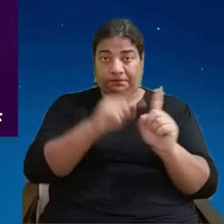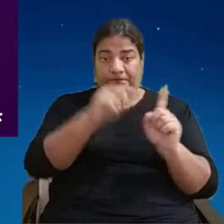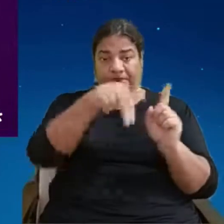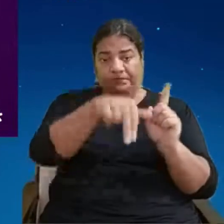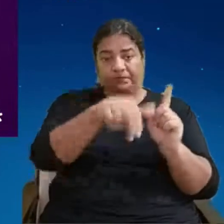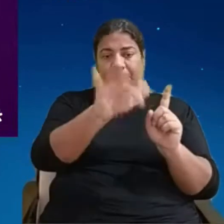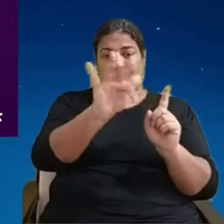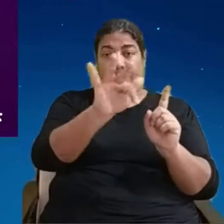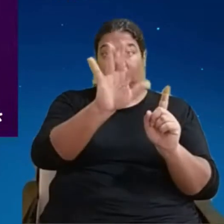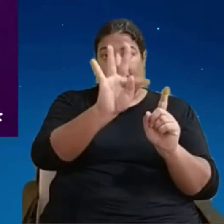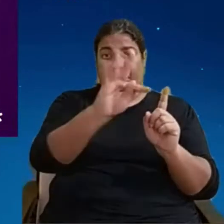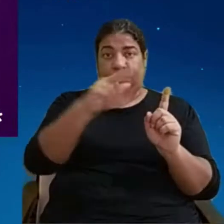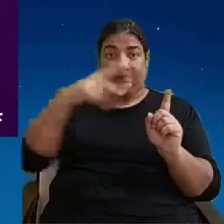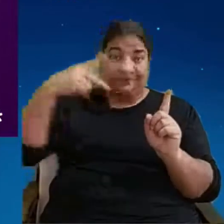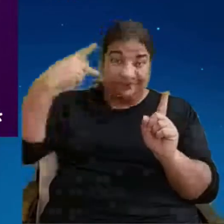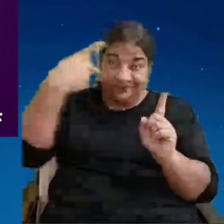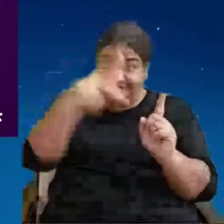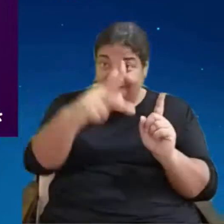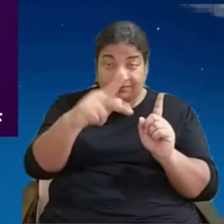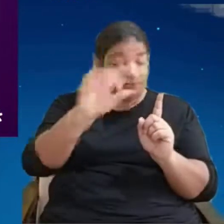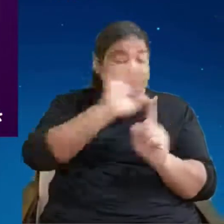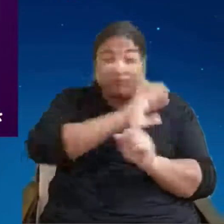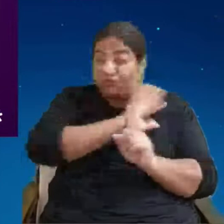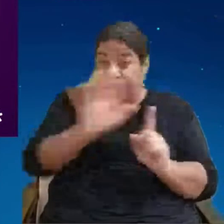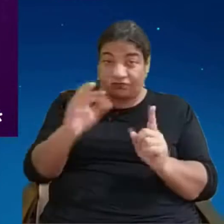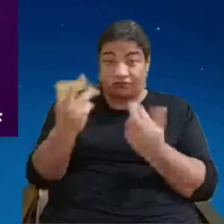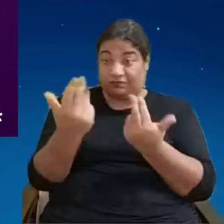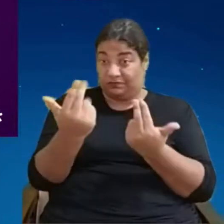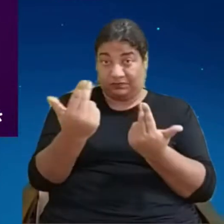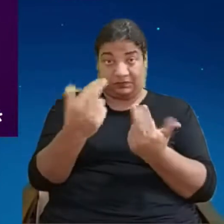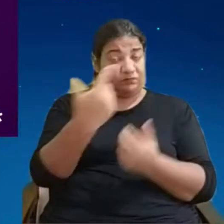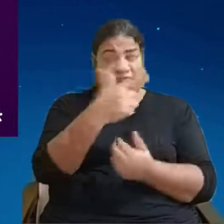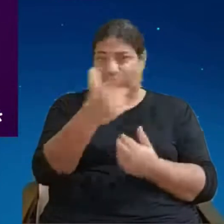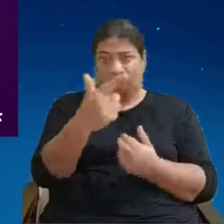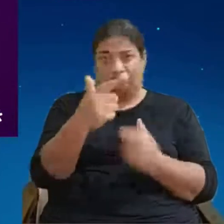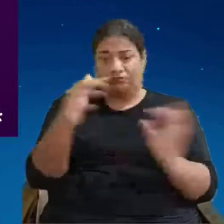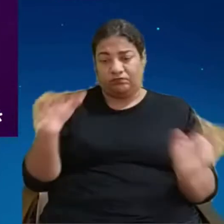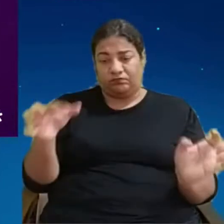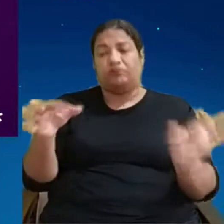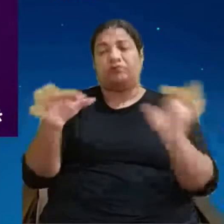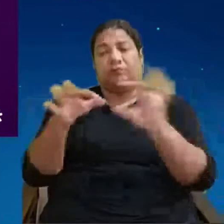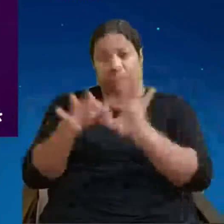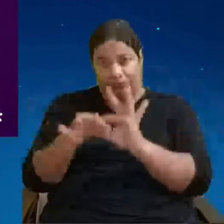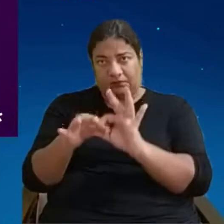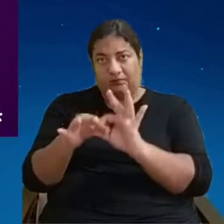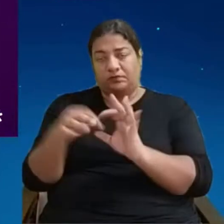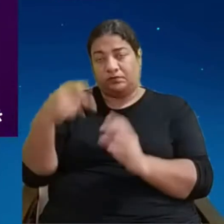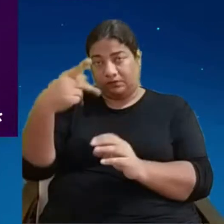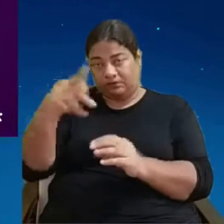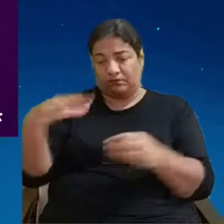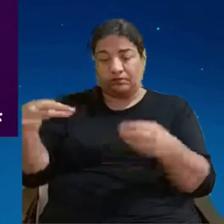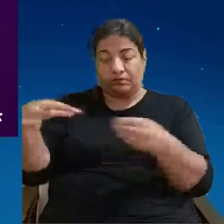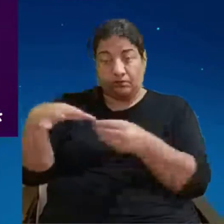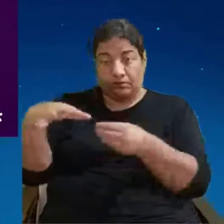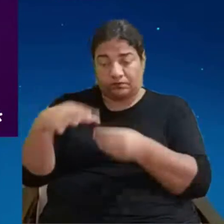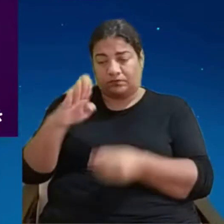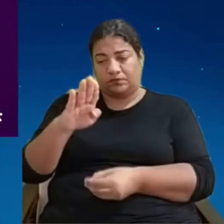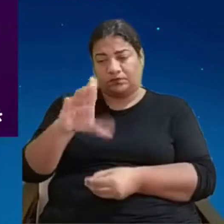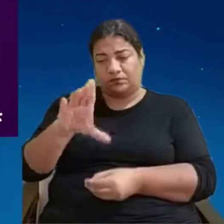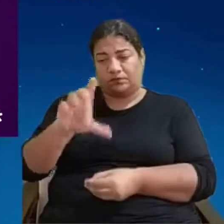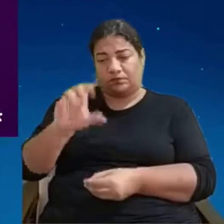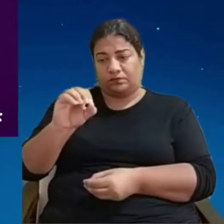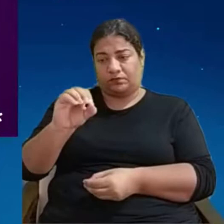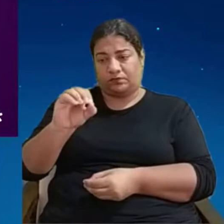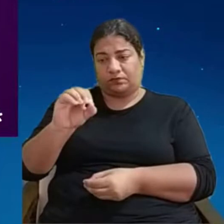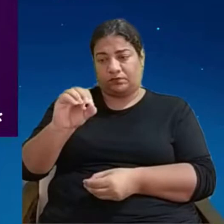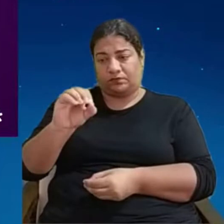Não tem outro igual no mundo. É seu. Porque está associado a um token tangível que